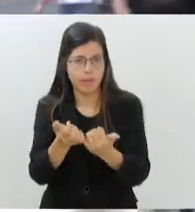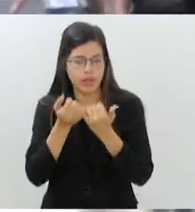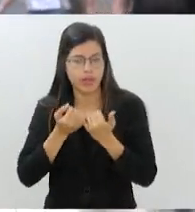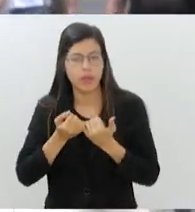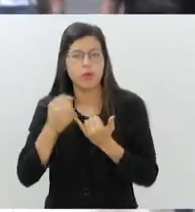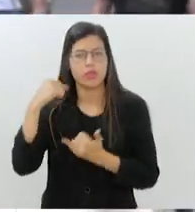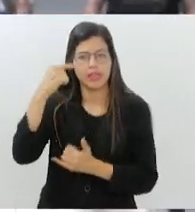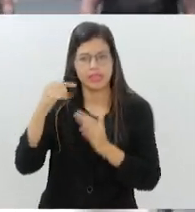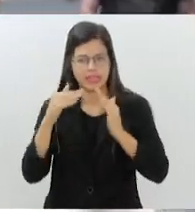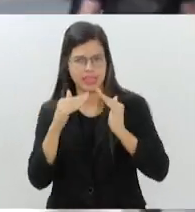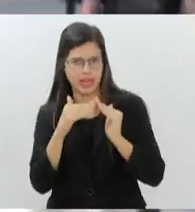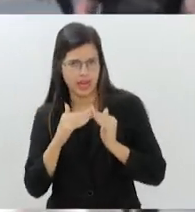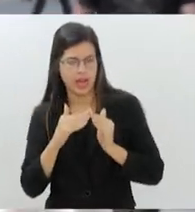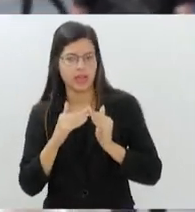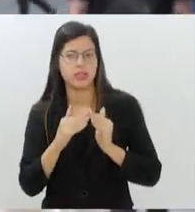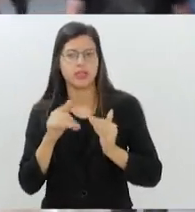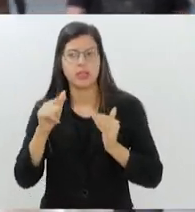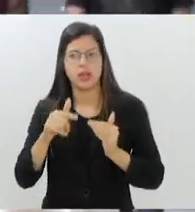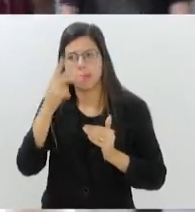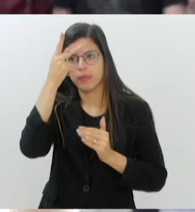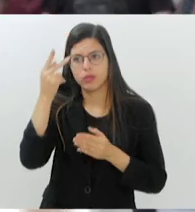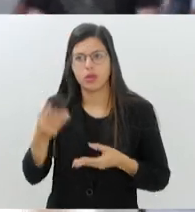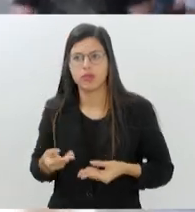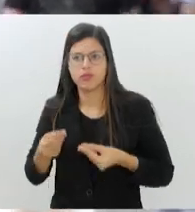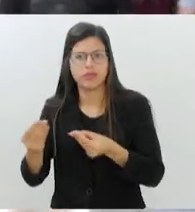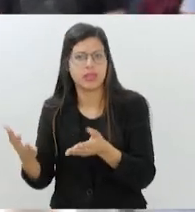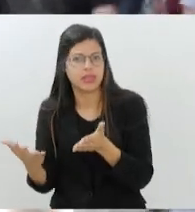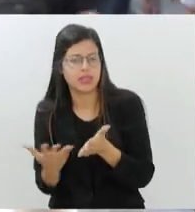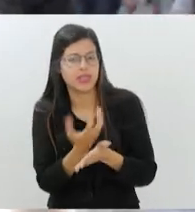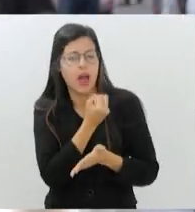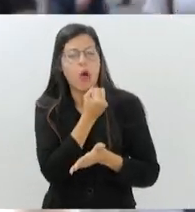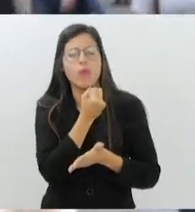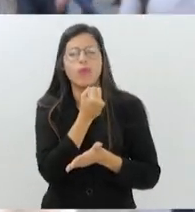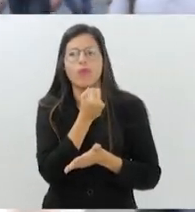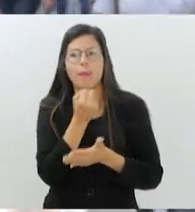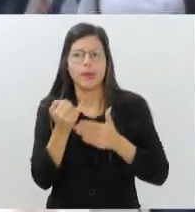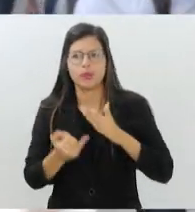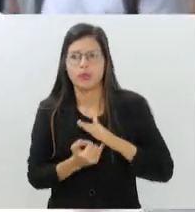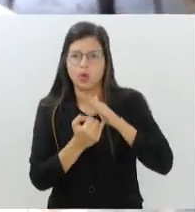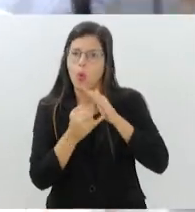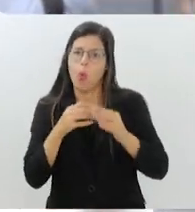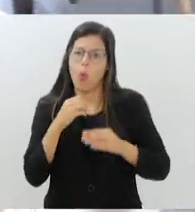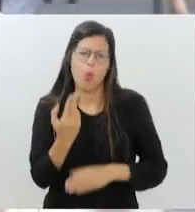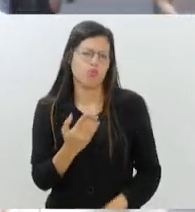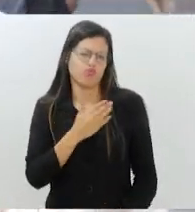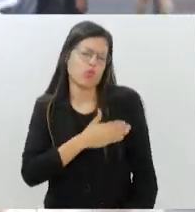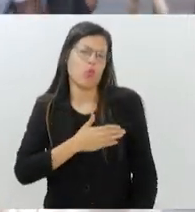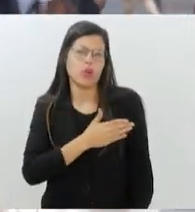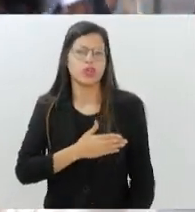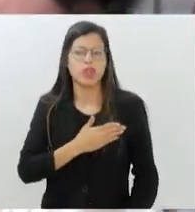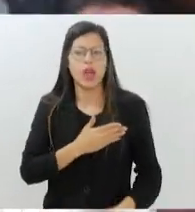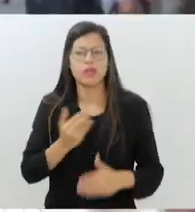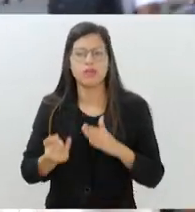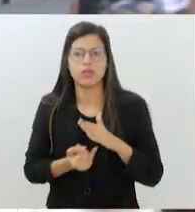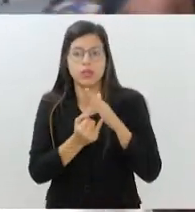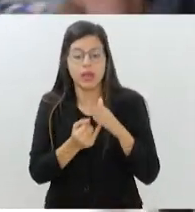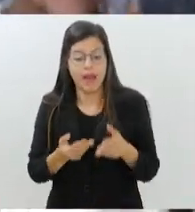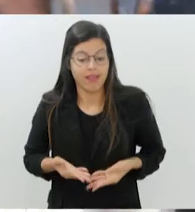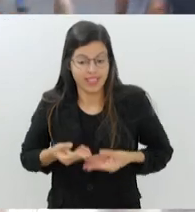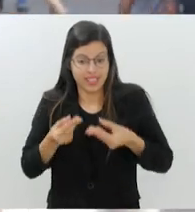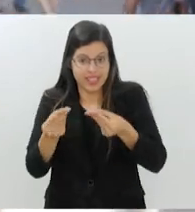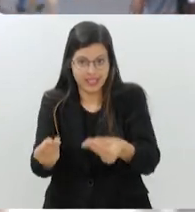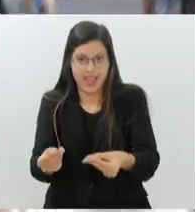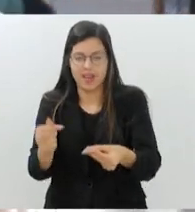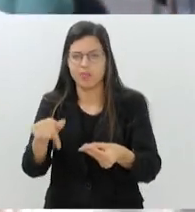da doação de pessoas que ou foram salvas pela instituição, ou apreciavam o trabalho da instituição, doaram para a Santa Casa. Então, a gente precisa